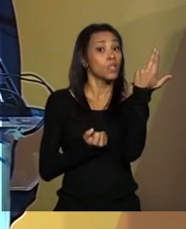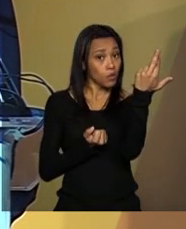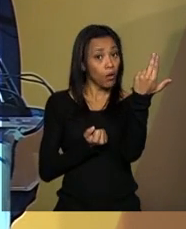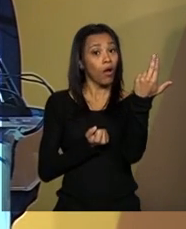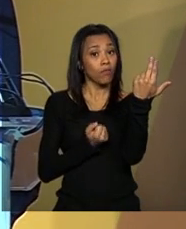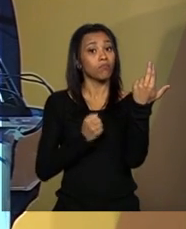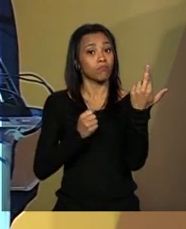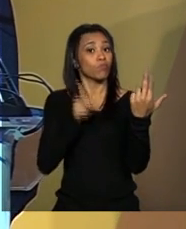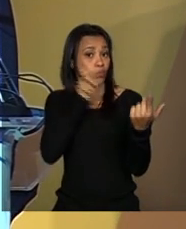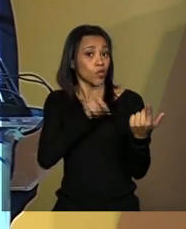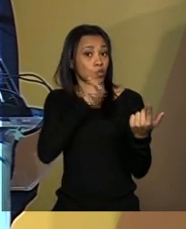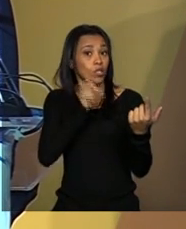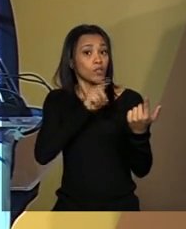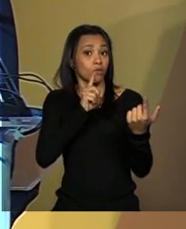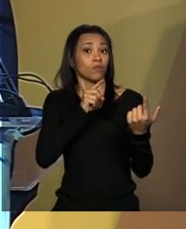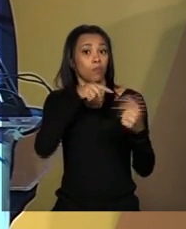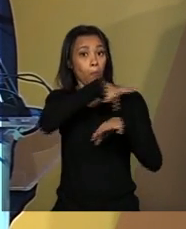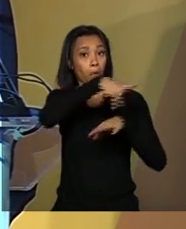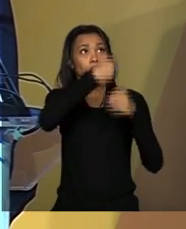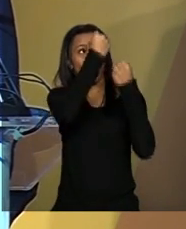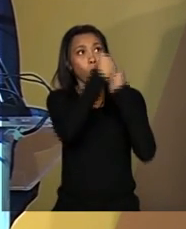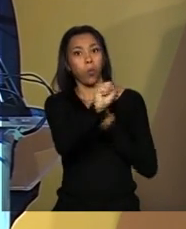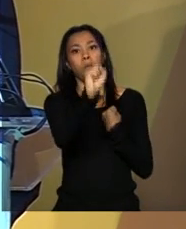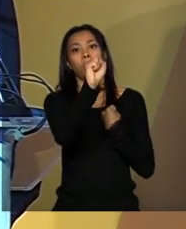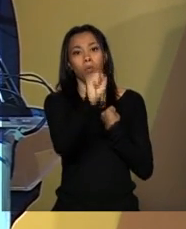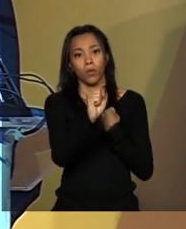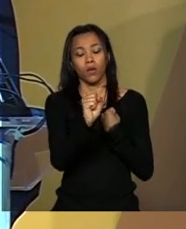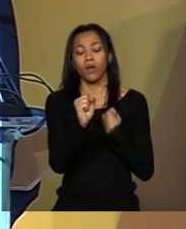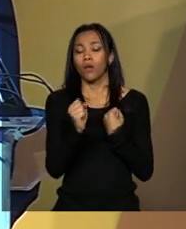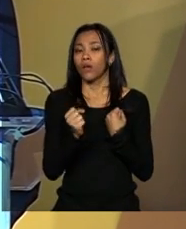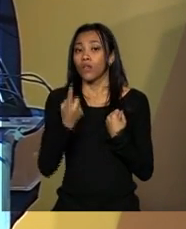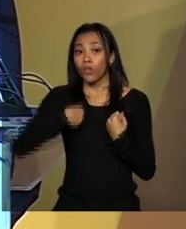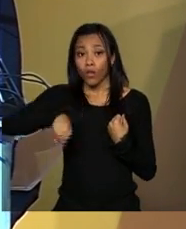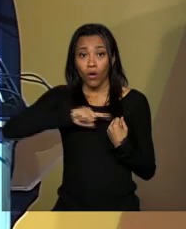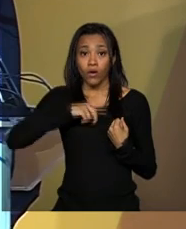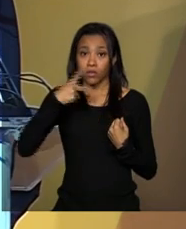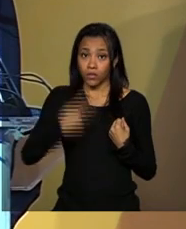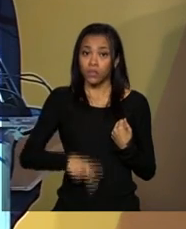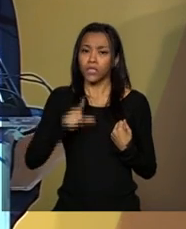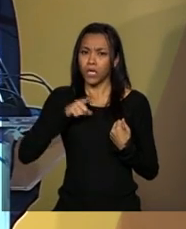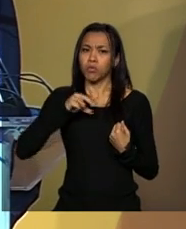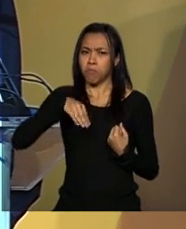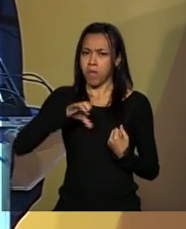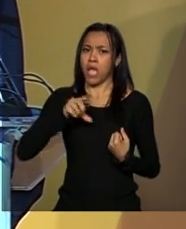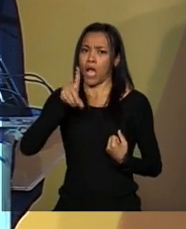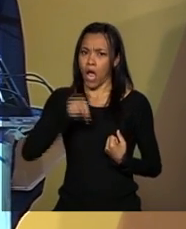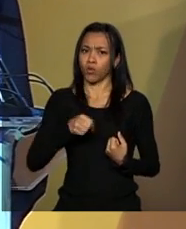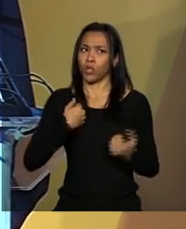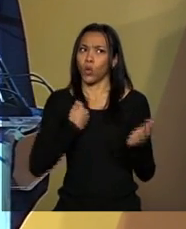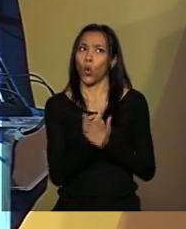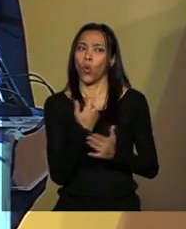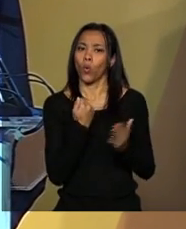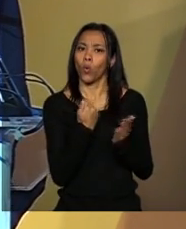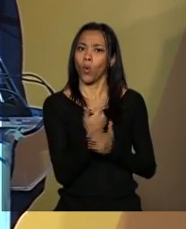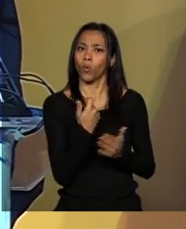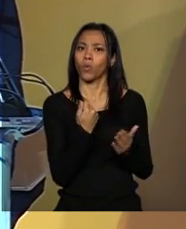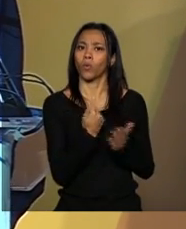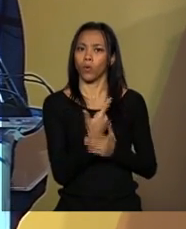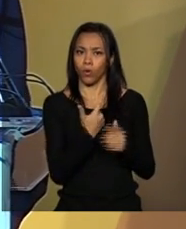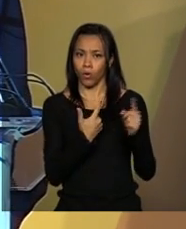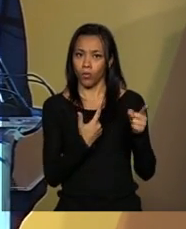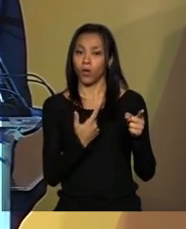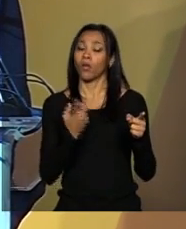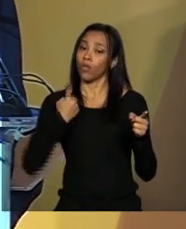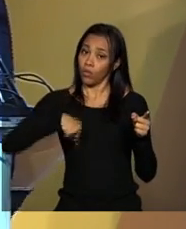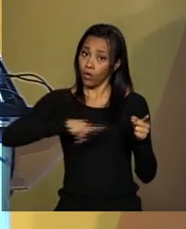Unidos. Nós temos um grande mercado consumidor, somos uma economia